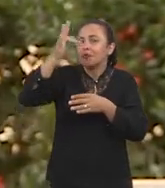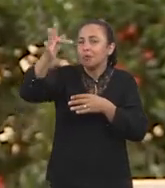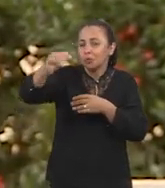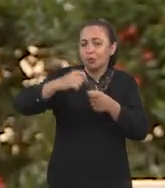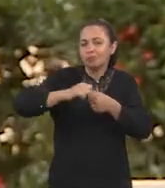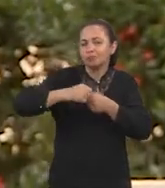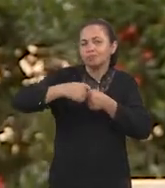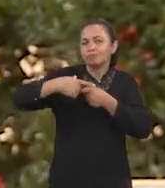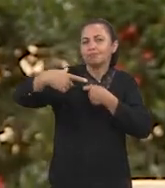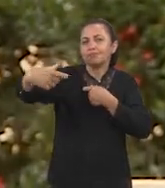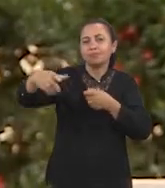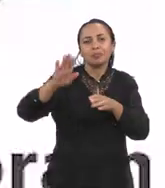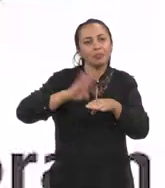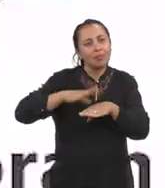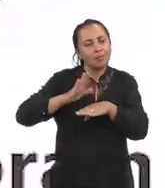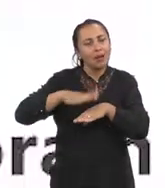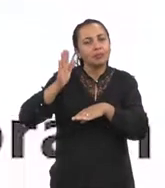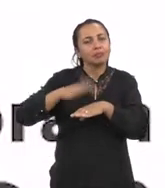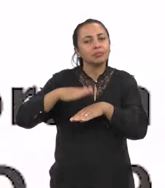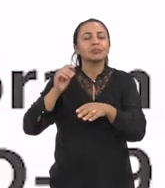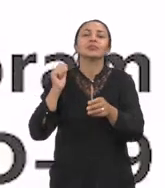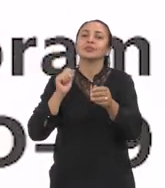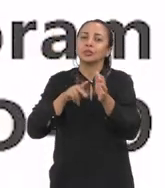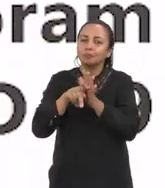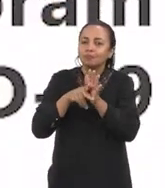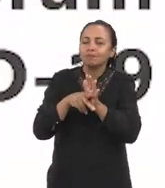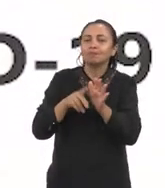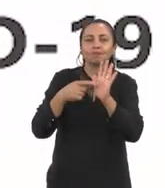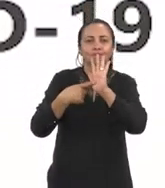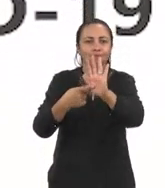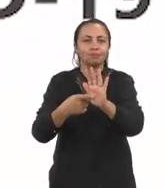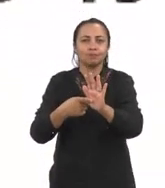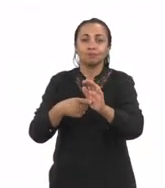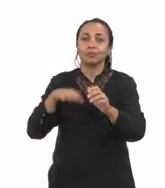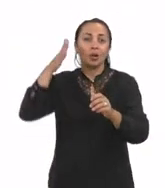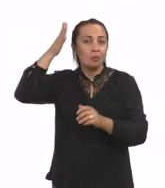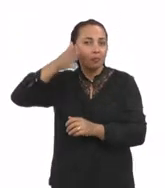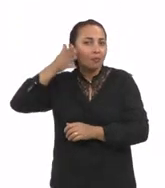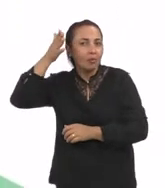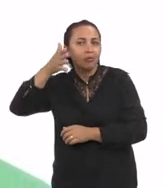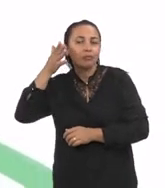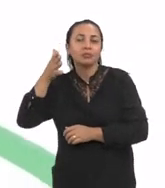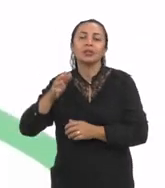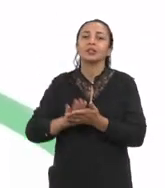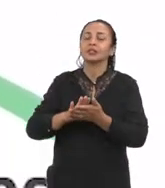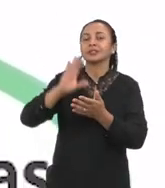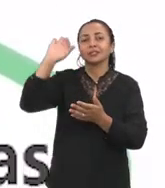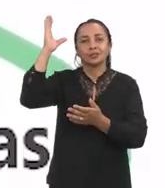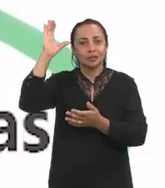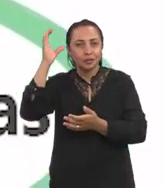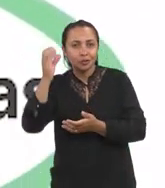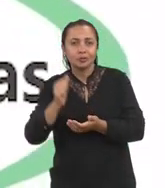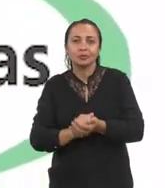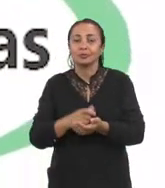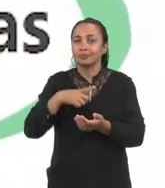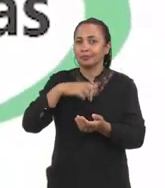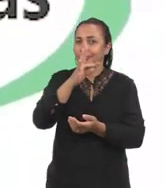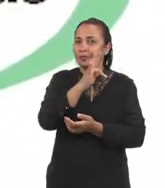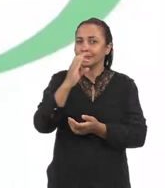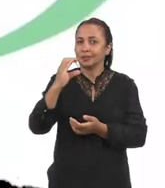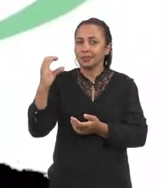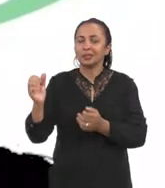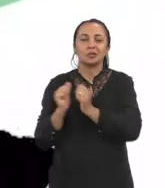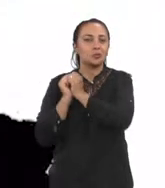projeto para outras, para apresentação em eventos, em eventos científicos. Tem um TCC